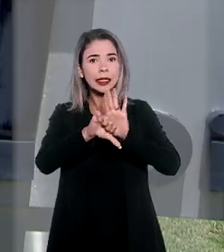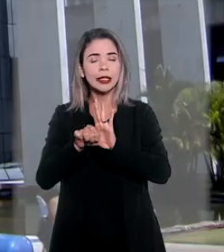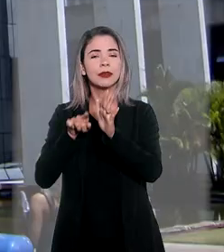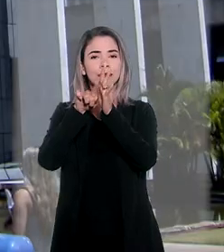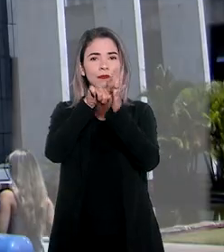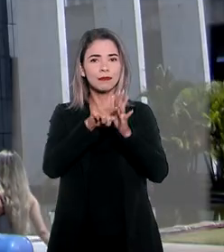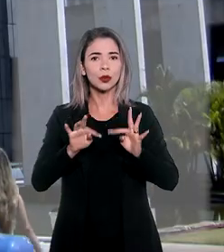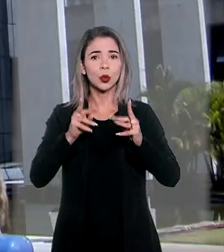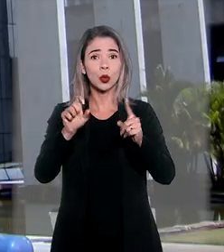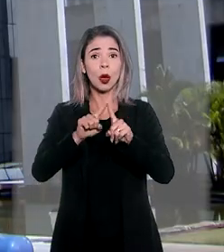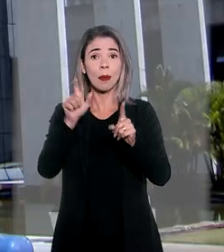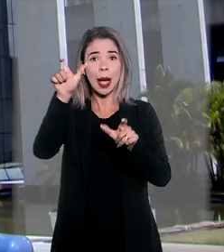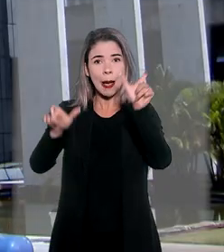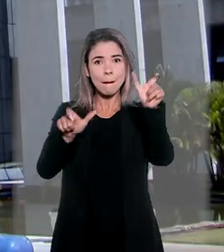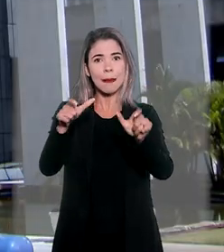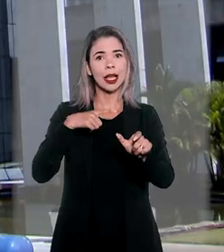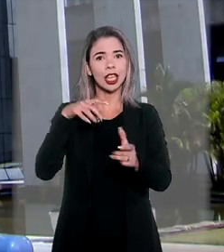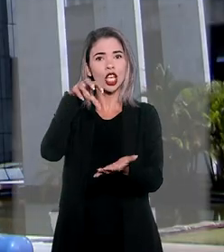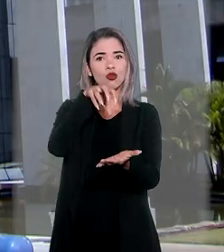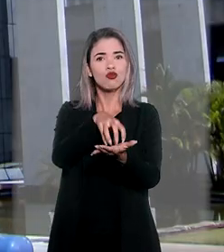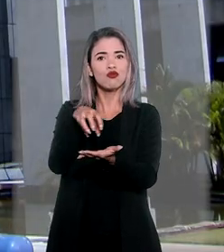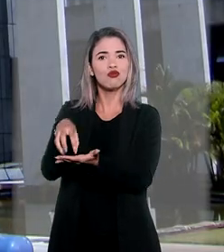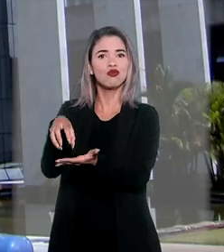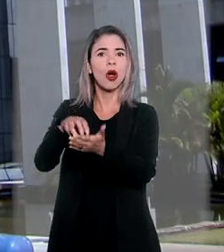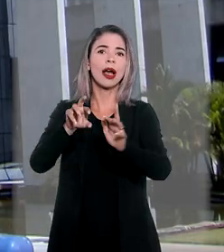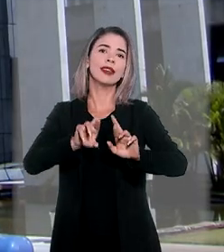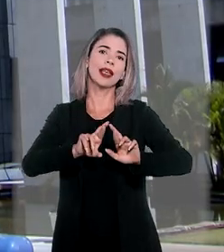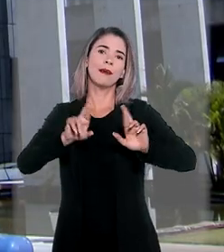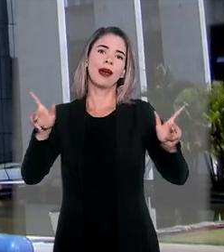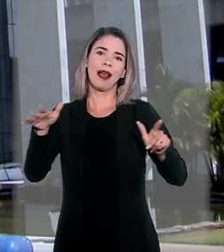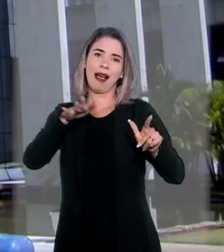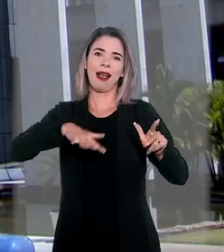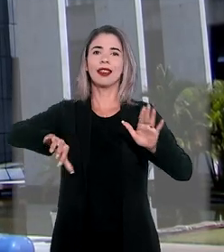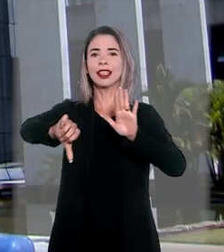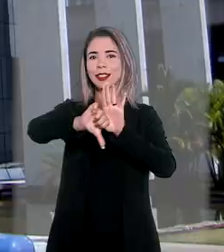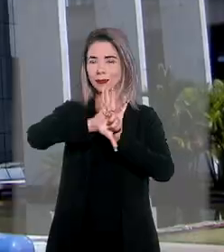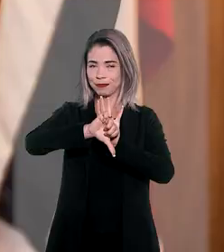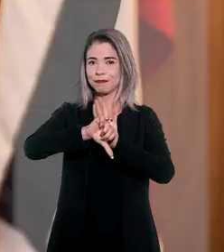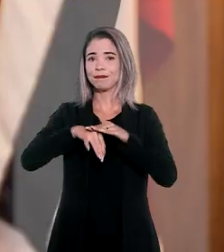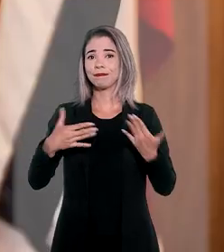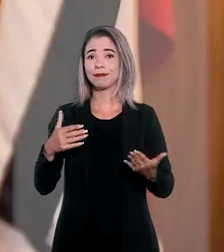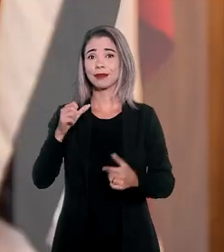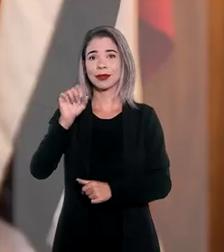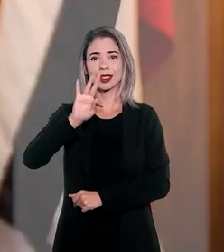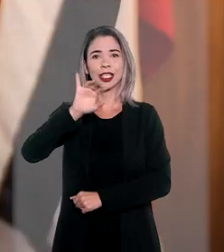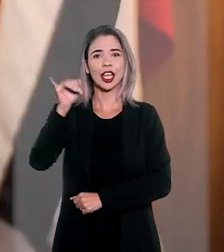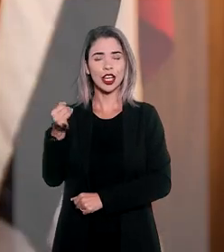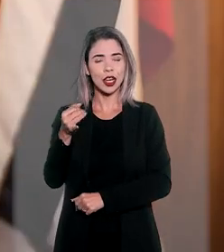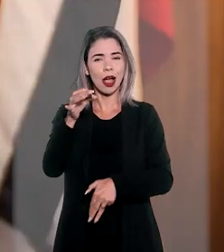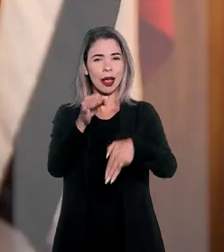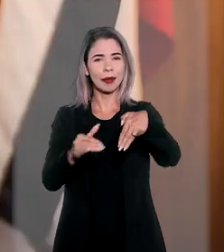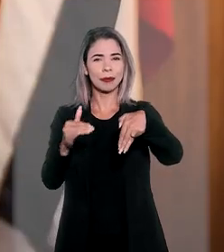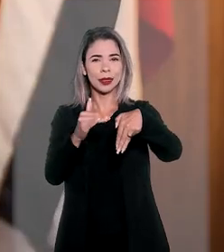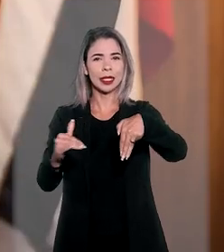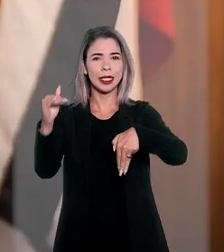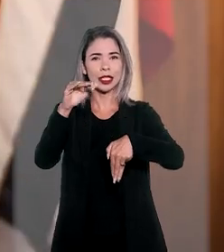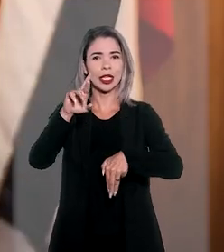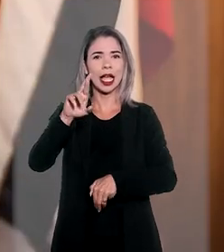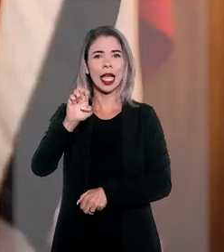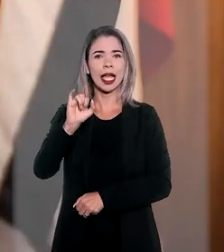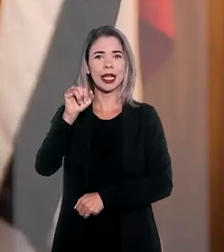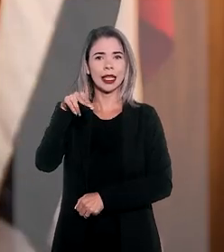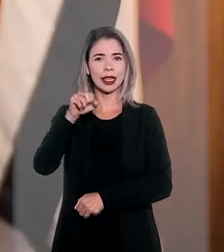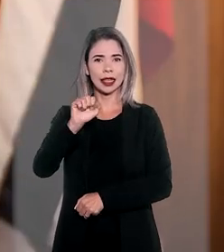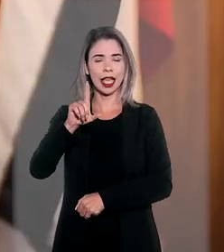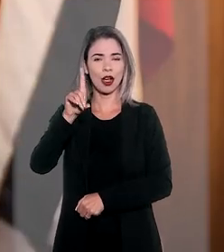apurados, os réus integravam núcleos distintos da organização criminosa. No STJ, o ministro Reinaldo Soares